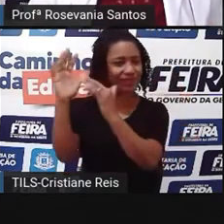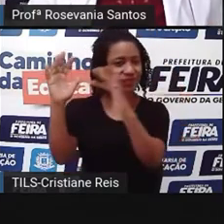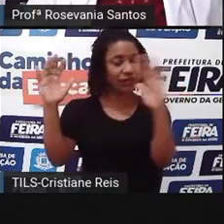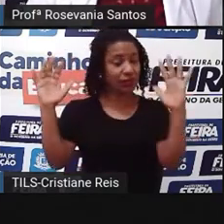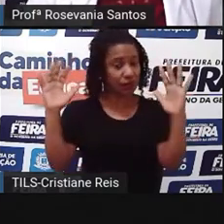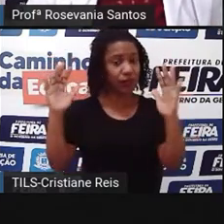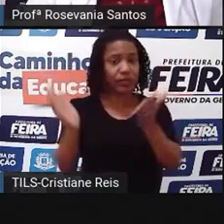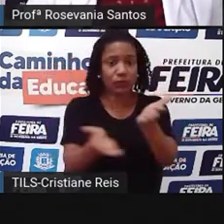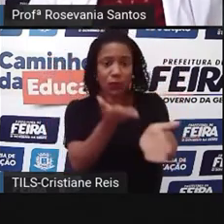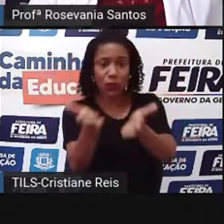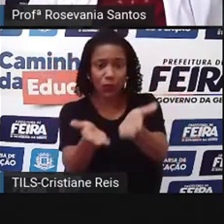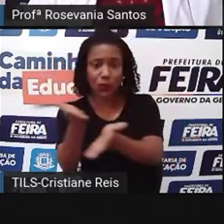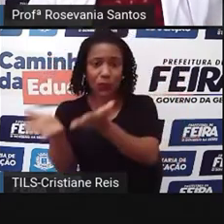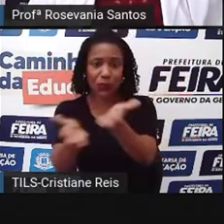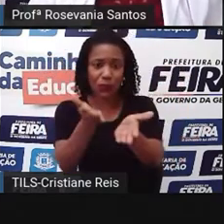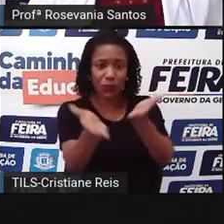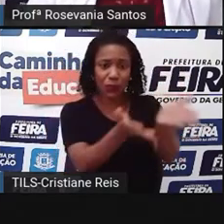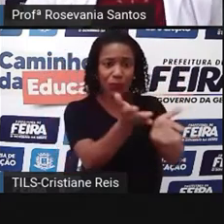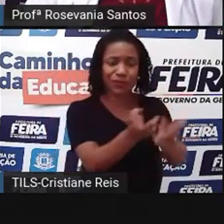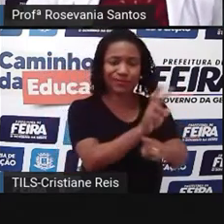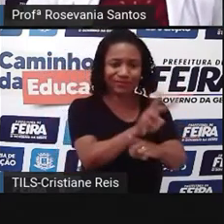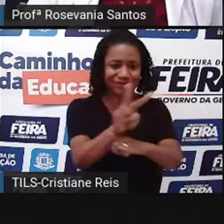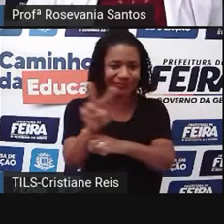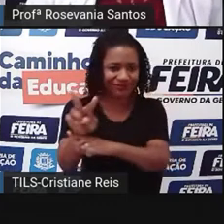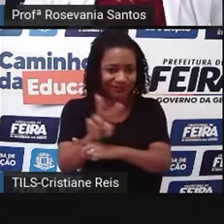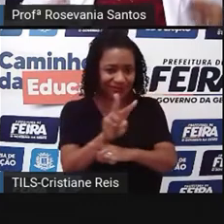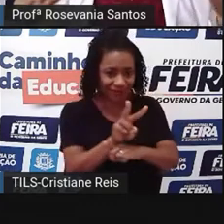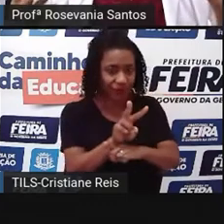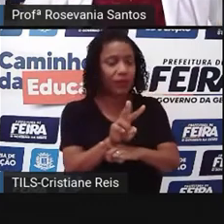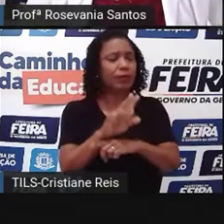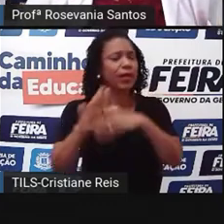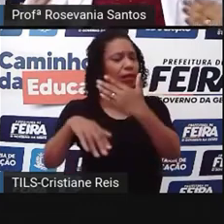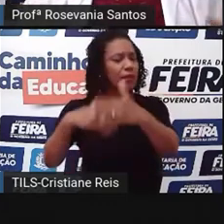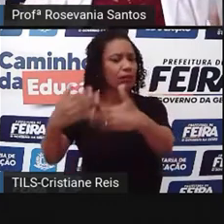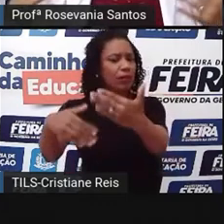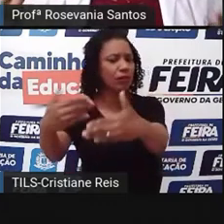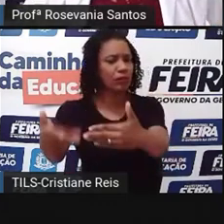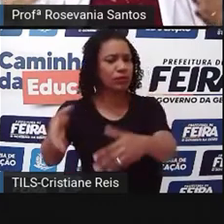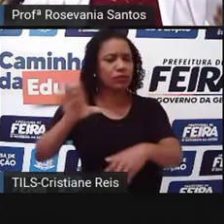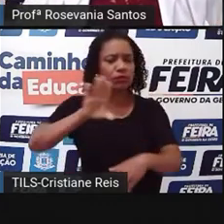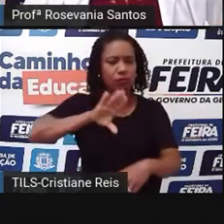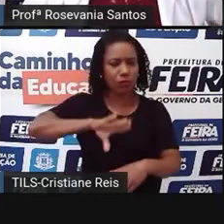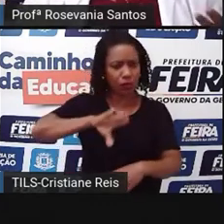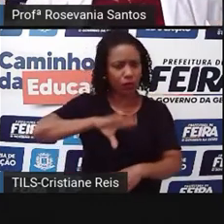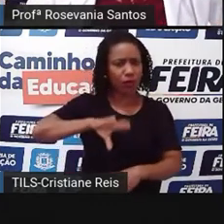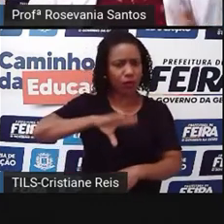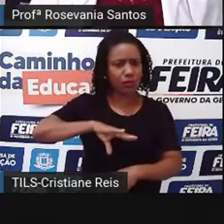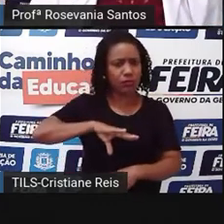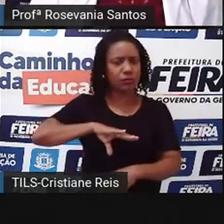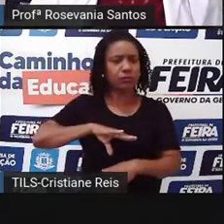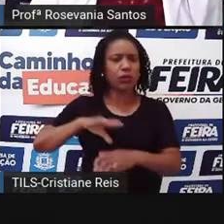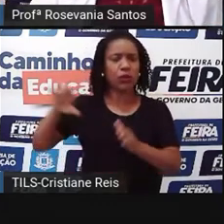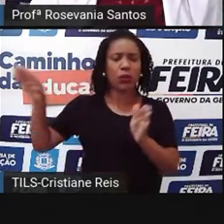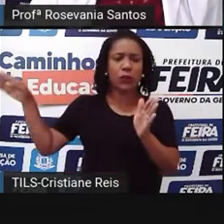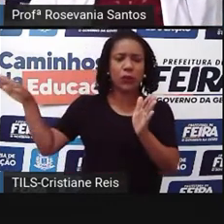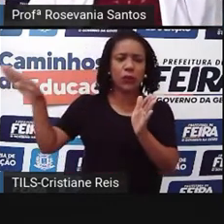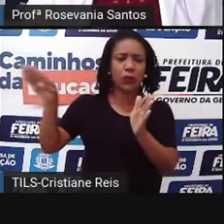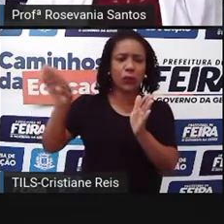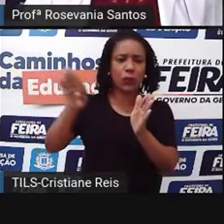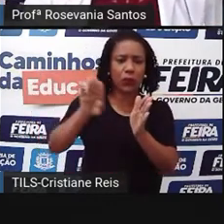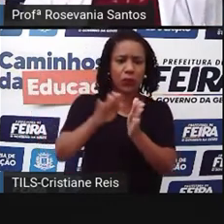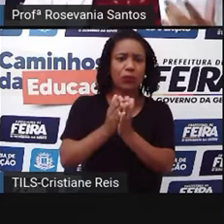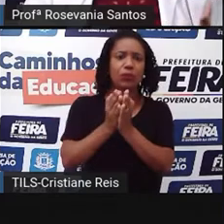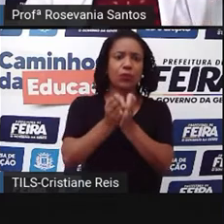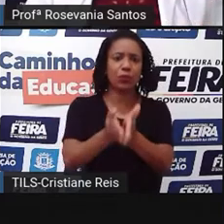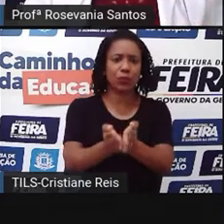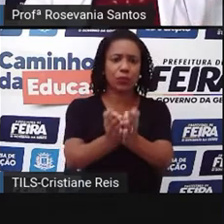os europeus, no caso, a figura dos portugueses, para aqui. A primeira coisa que eles fizeram foi começar o processo de desmatamento,